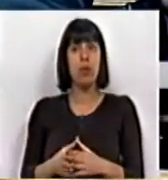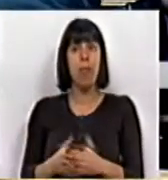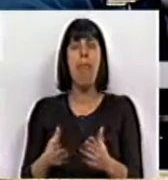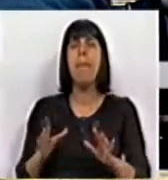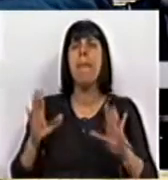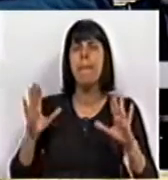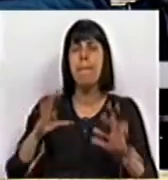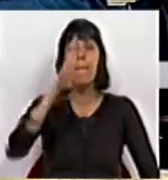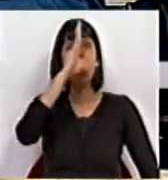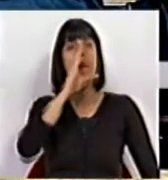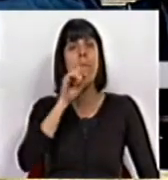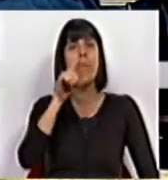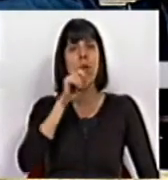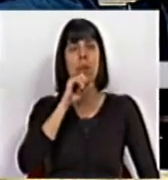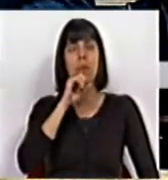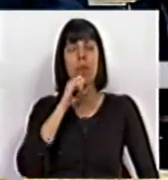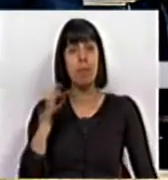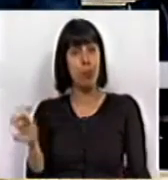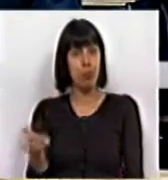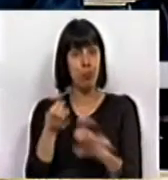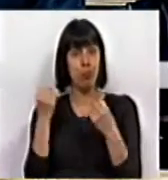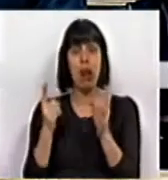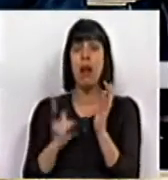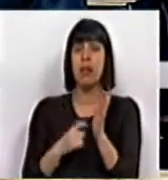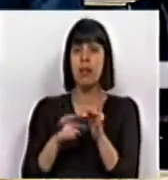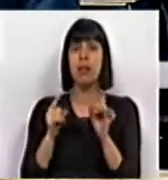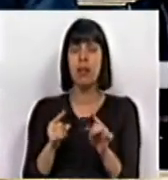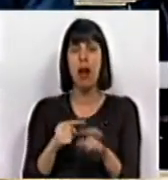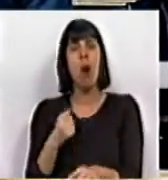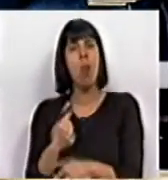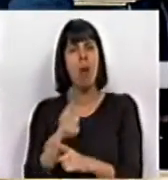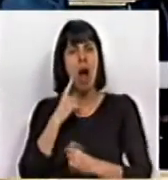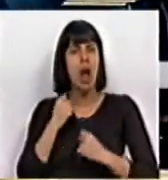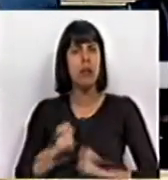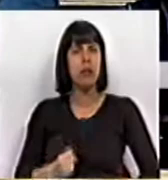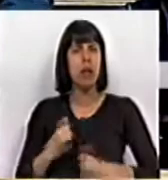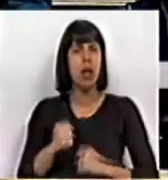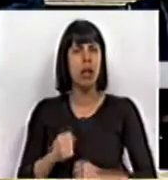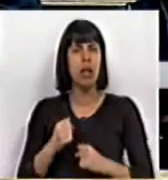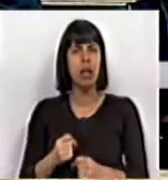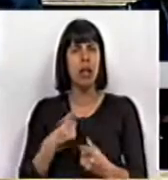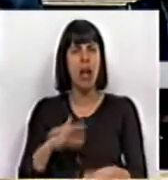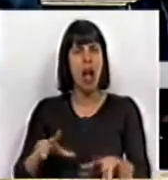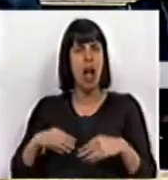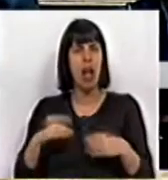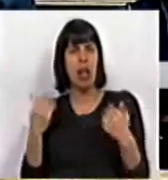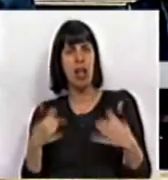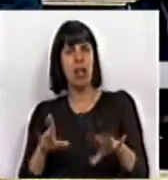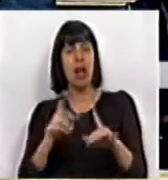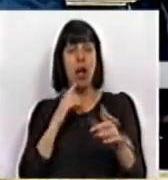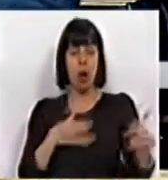Mas o Governo não só recusa essa necessidade, como persiste em alinhar, secundar e aceitar